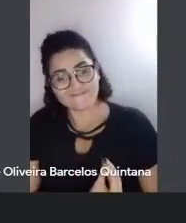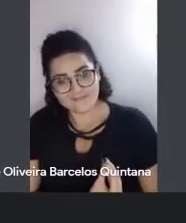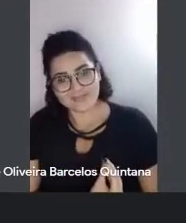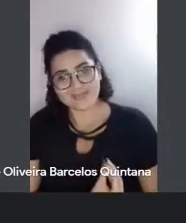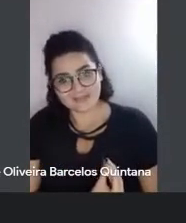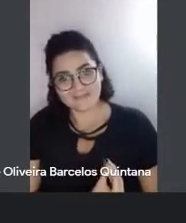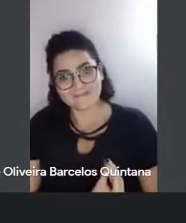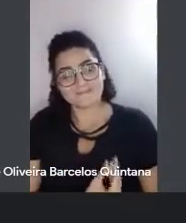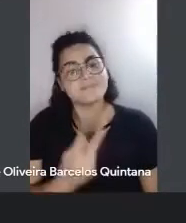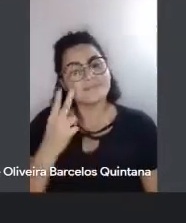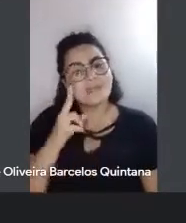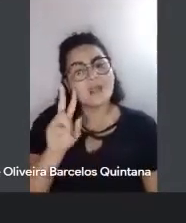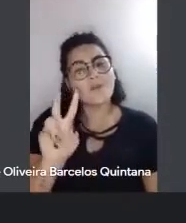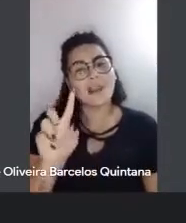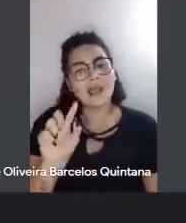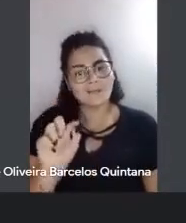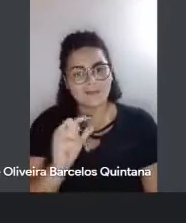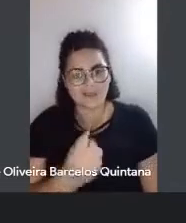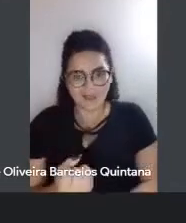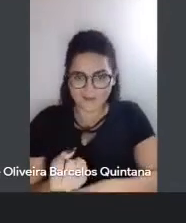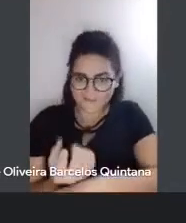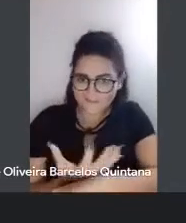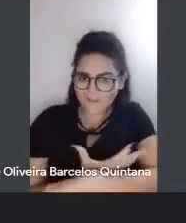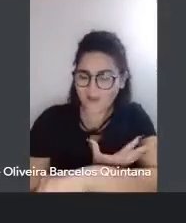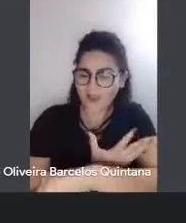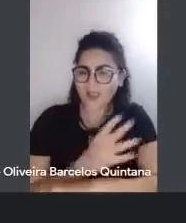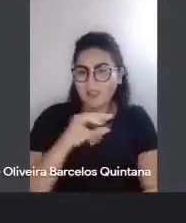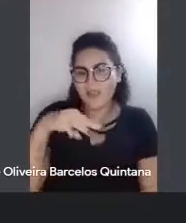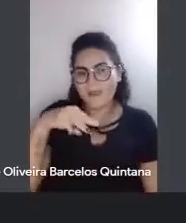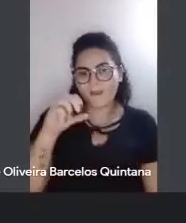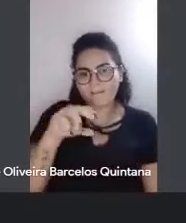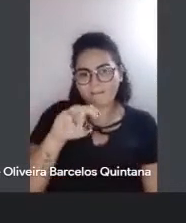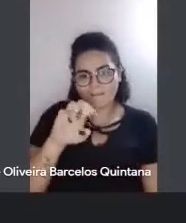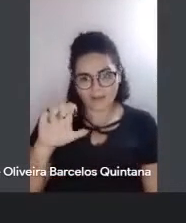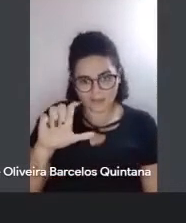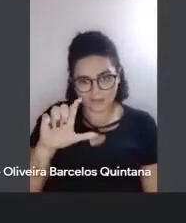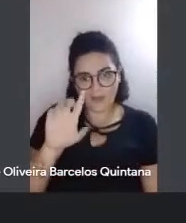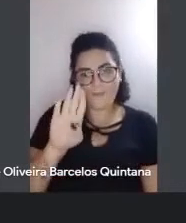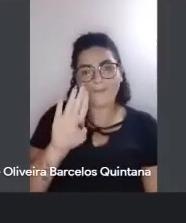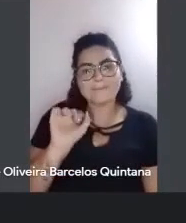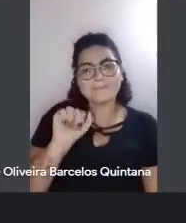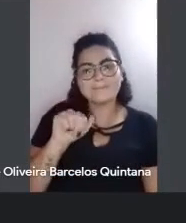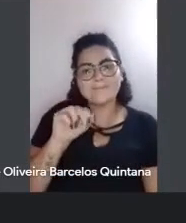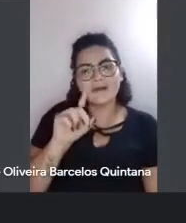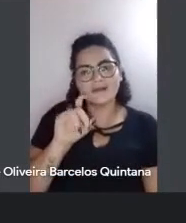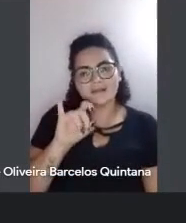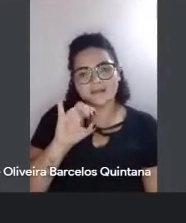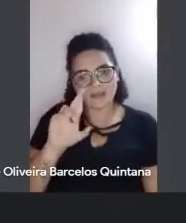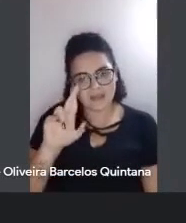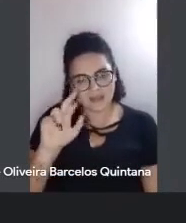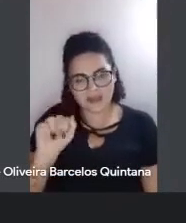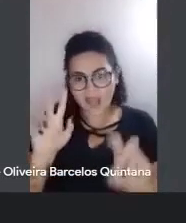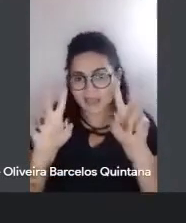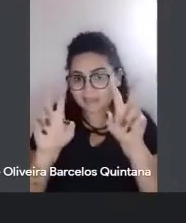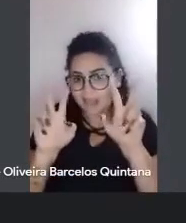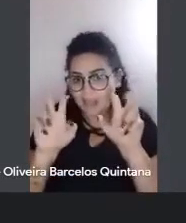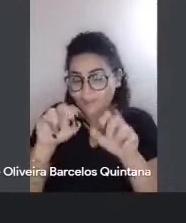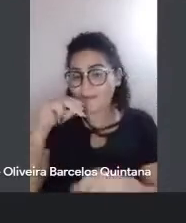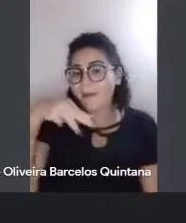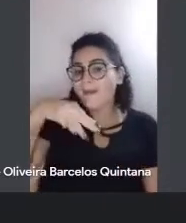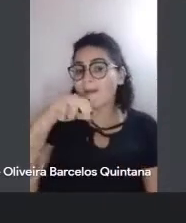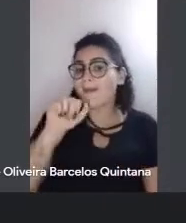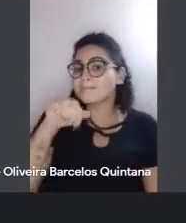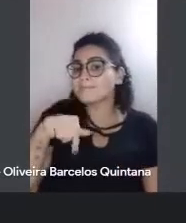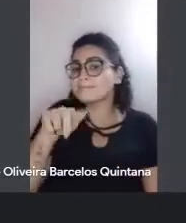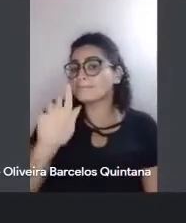lembra um poema que o Manuel Bandeira vai escrever depois, que é o Mangue, que ele diz dessa gente,